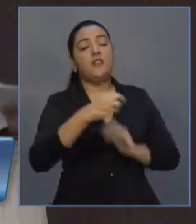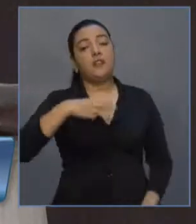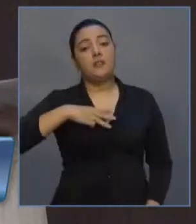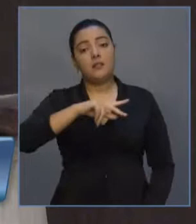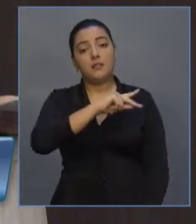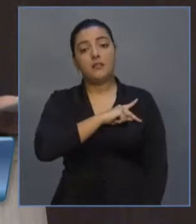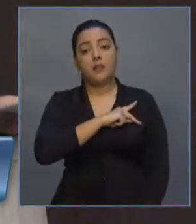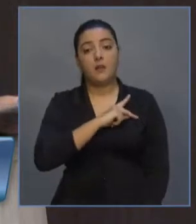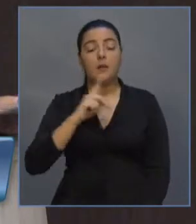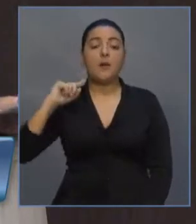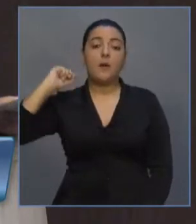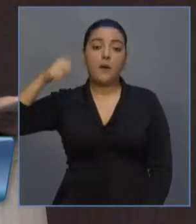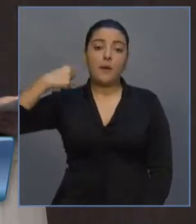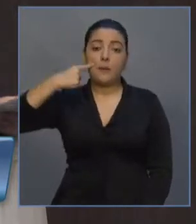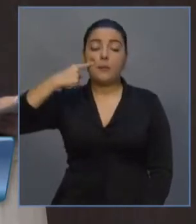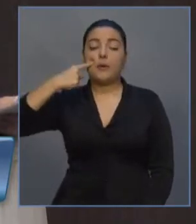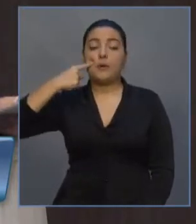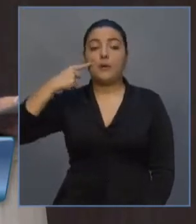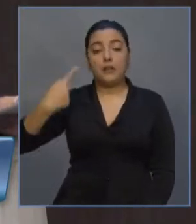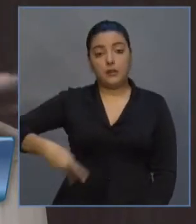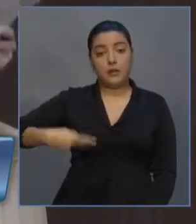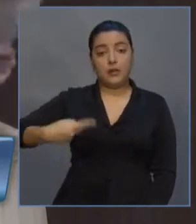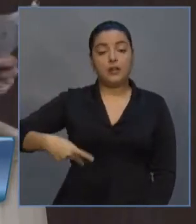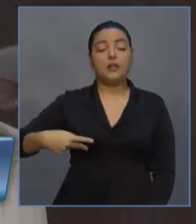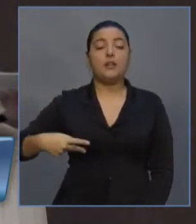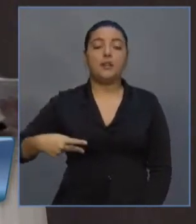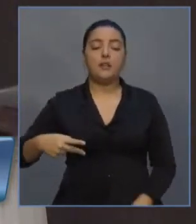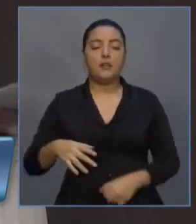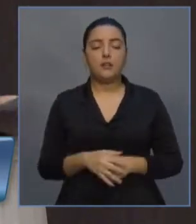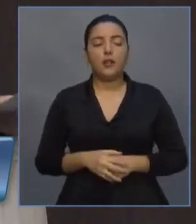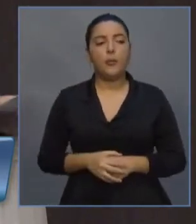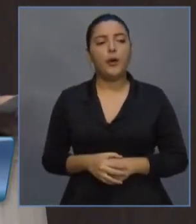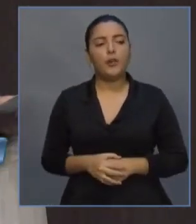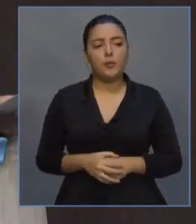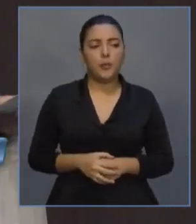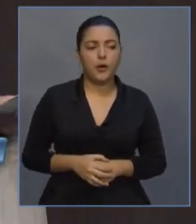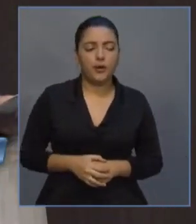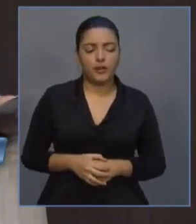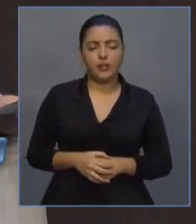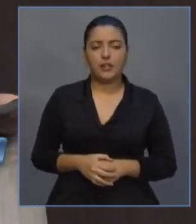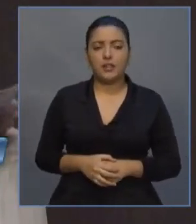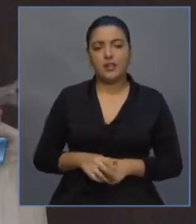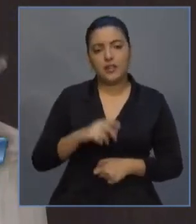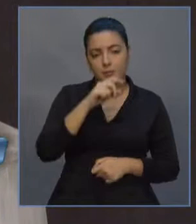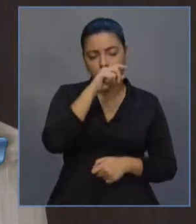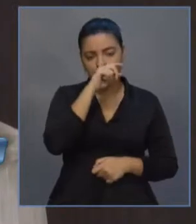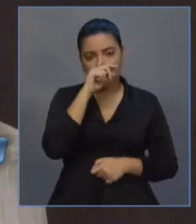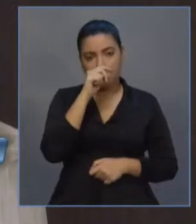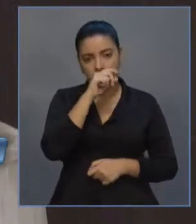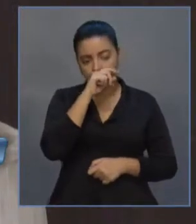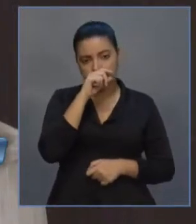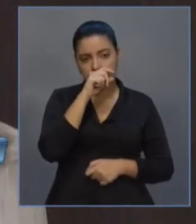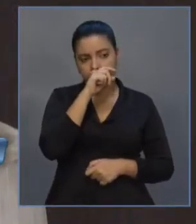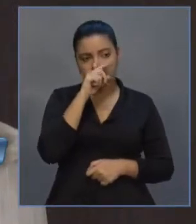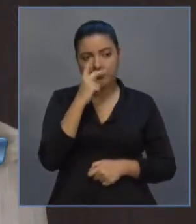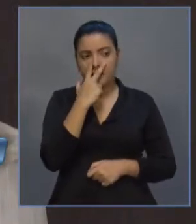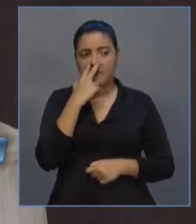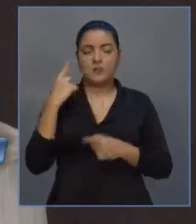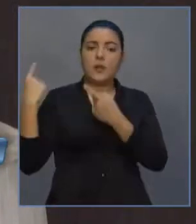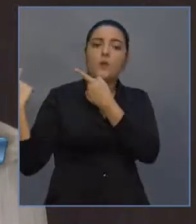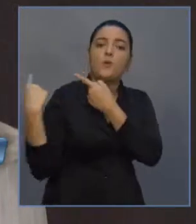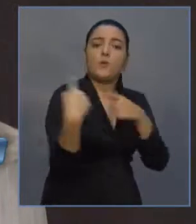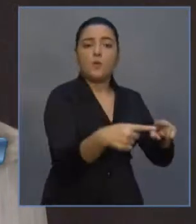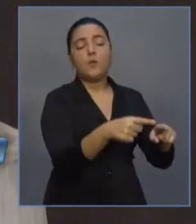excelência, o procurador da República, incumbido do Ministério Público Eleitoral, para atacar